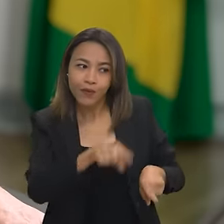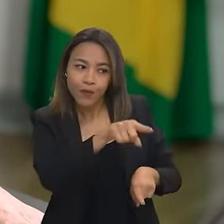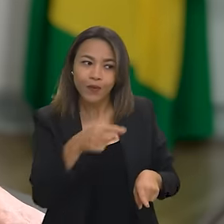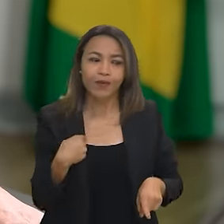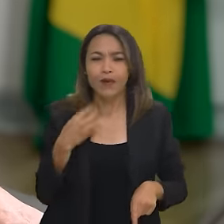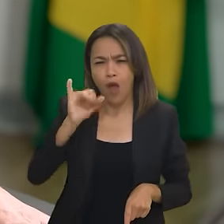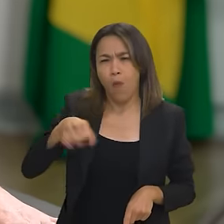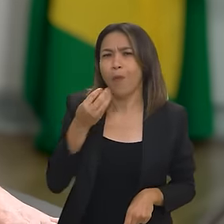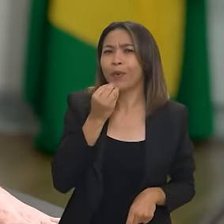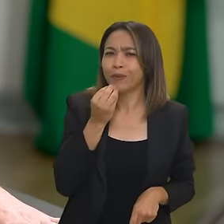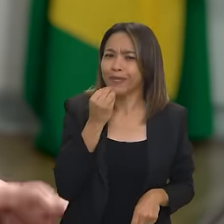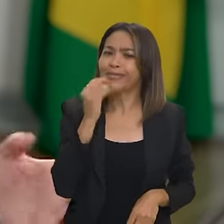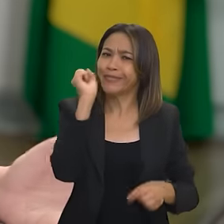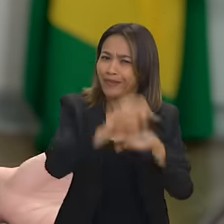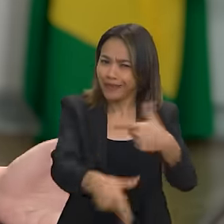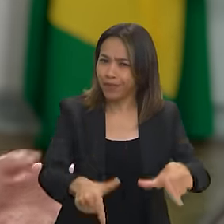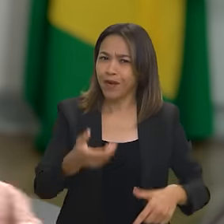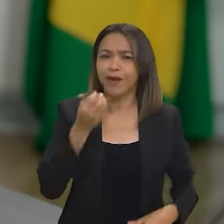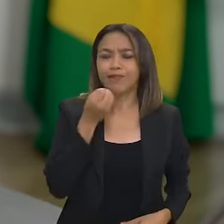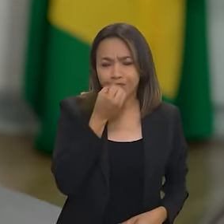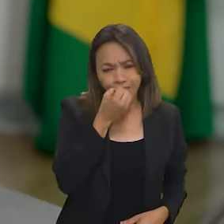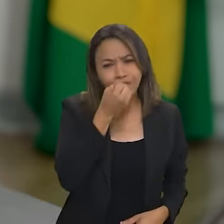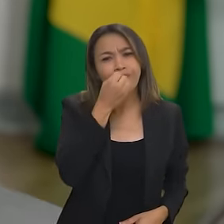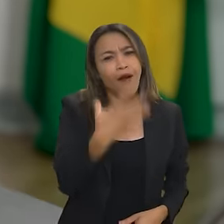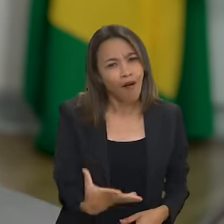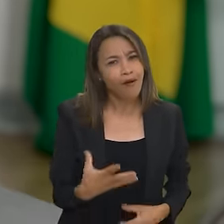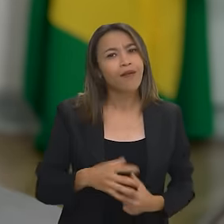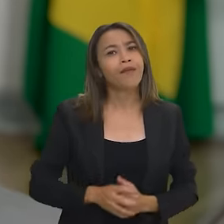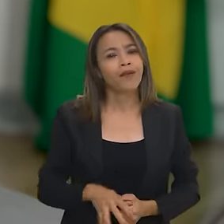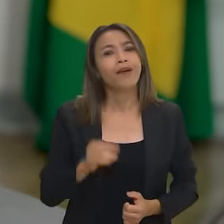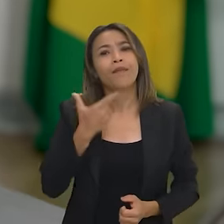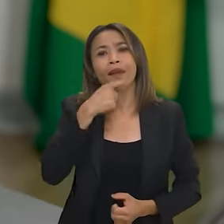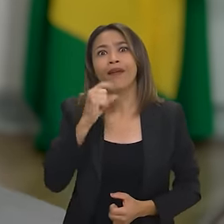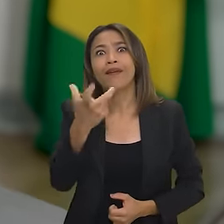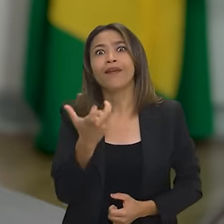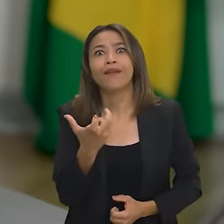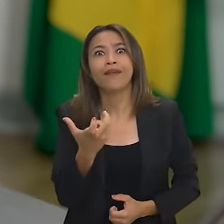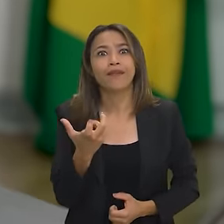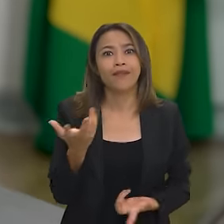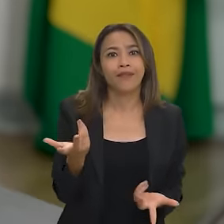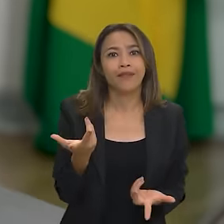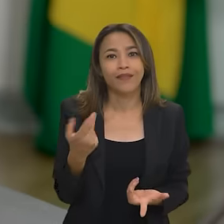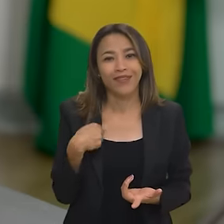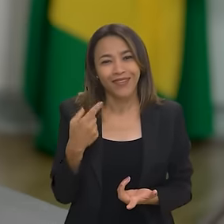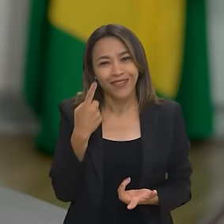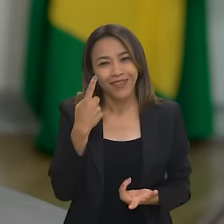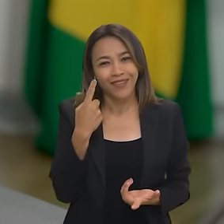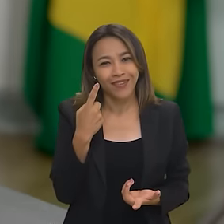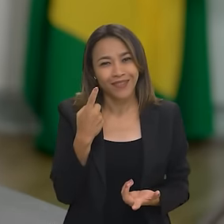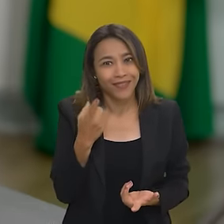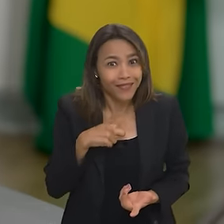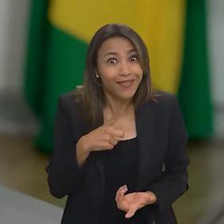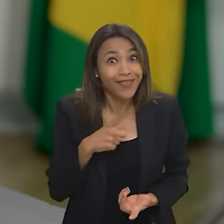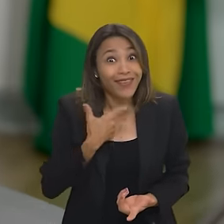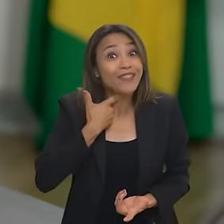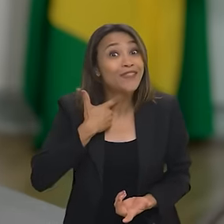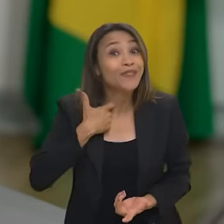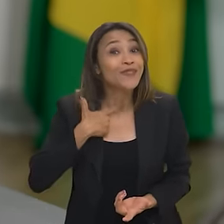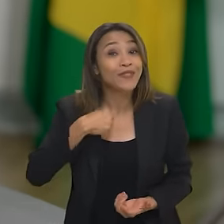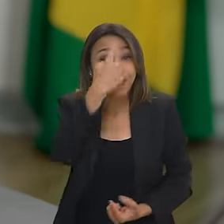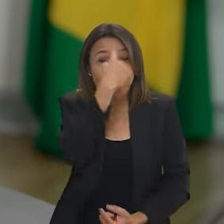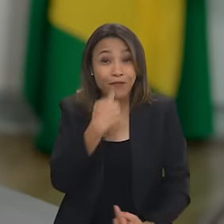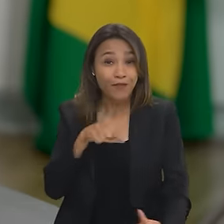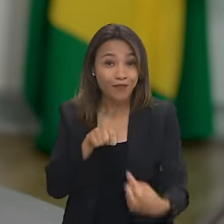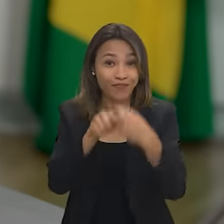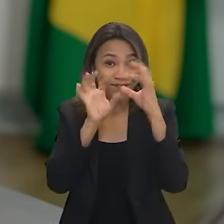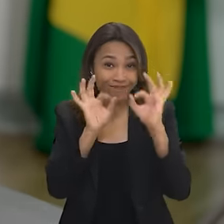que é realmente uma oportunidade de emprego muito boa para quem tiver aí, que queira, que tem essa vocação.